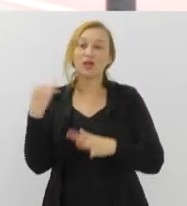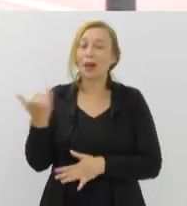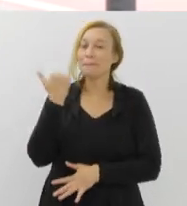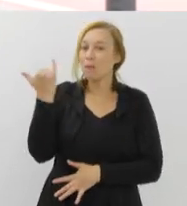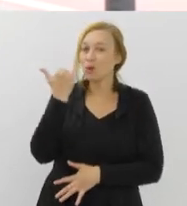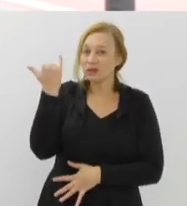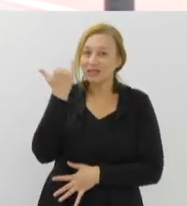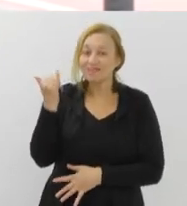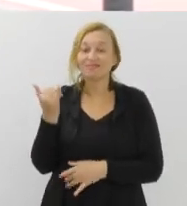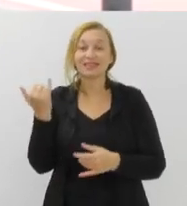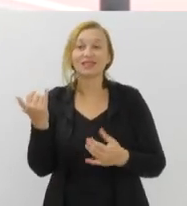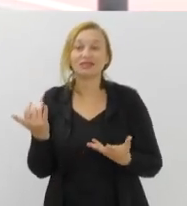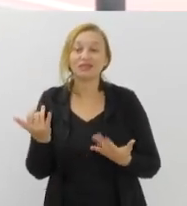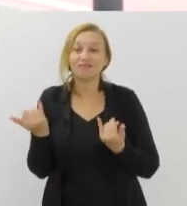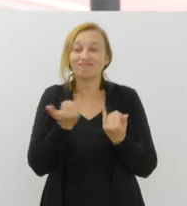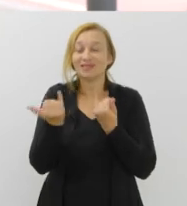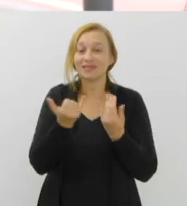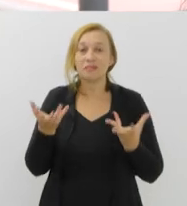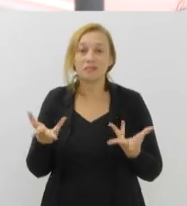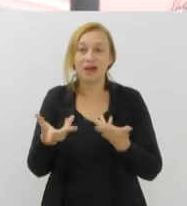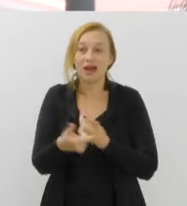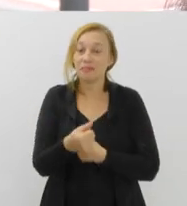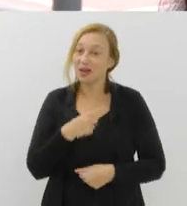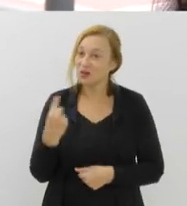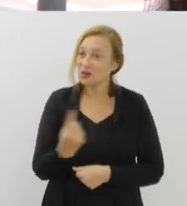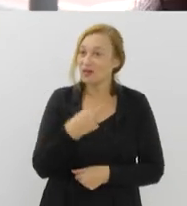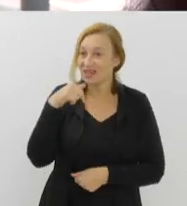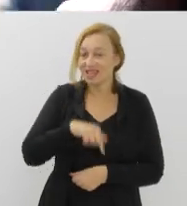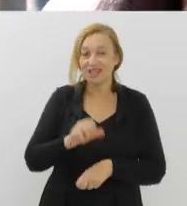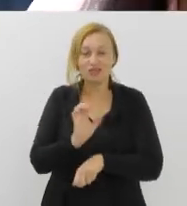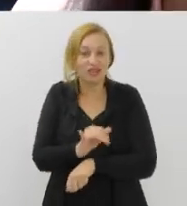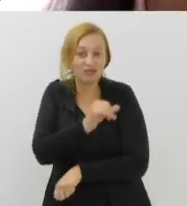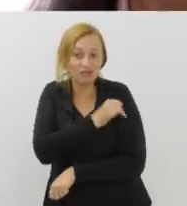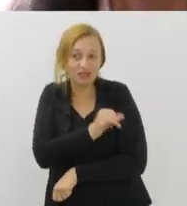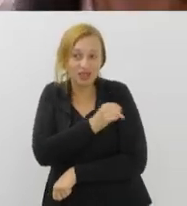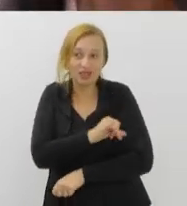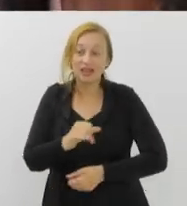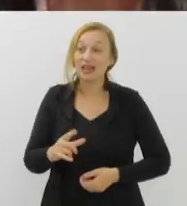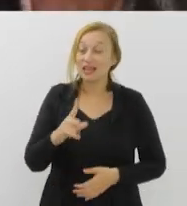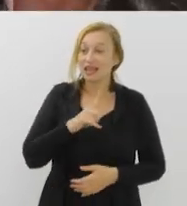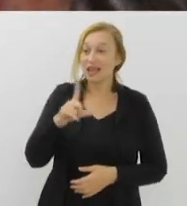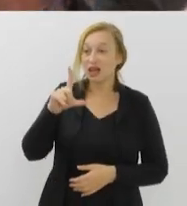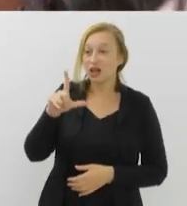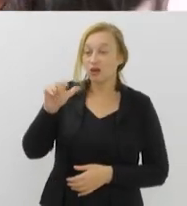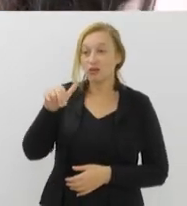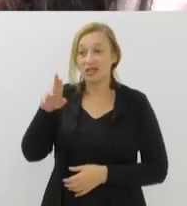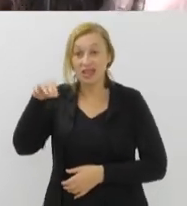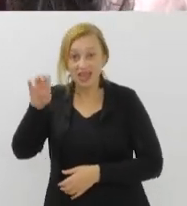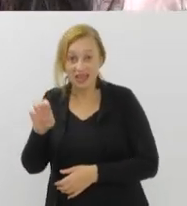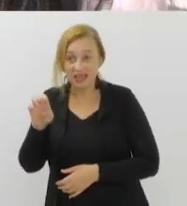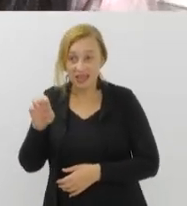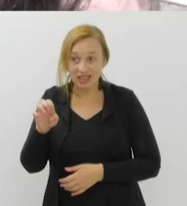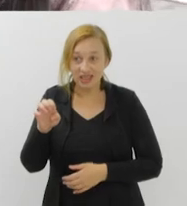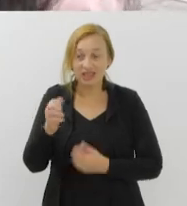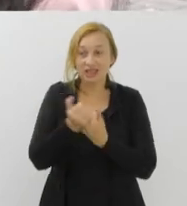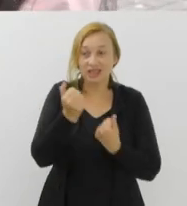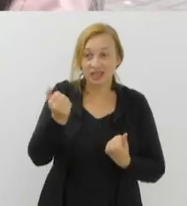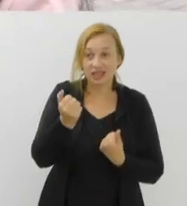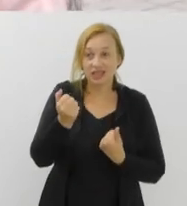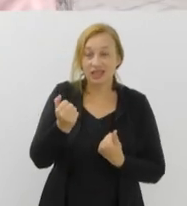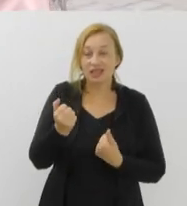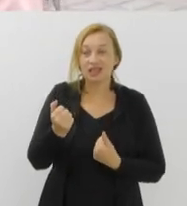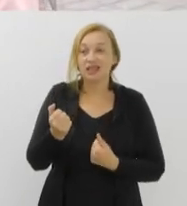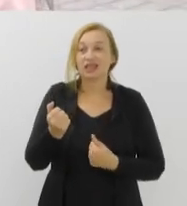e desta notícia excelente para todos nós aqui do estado do Rio de Janeiro, a Luciene Figueiredo, que é superintendente da Secretaria de